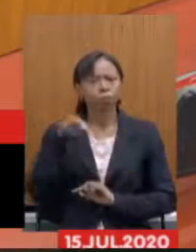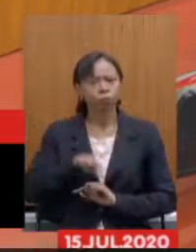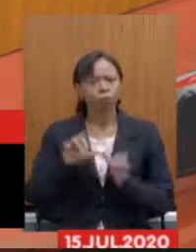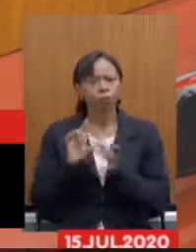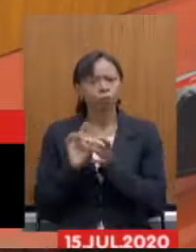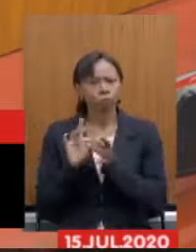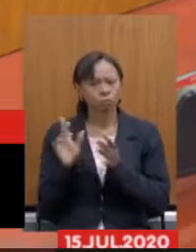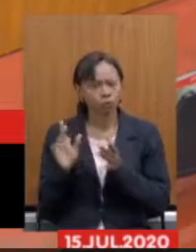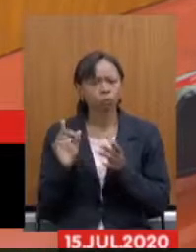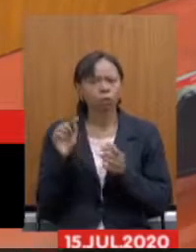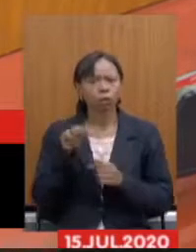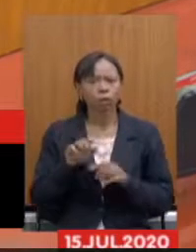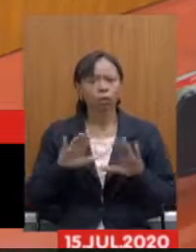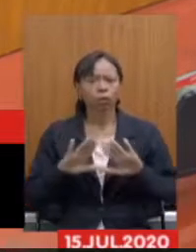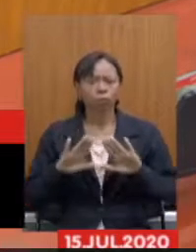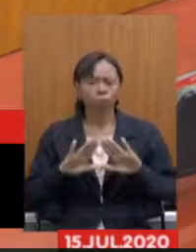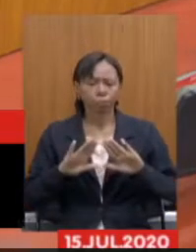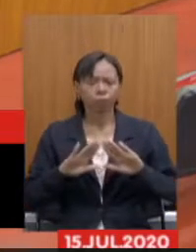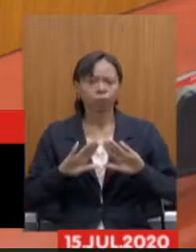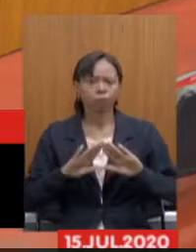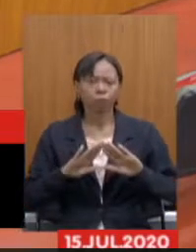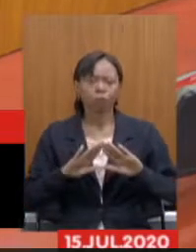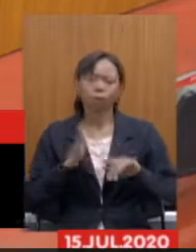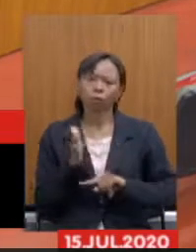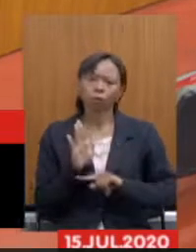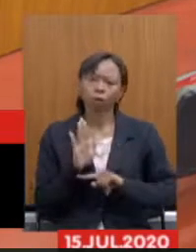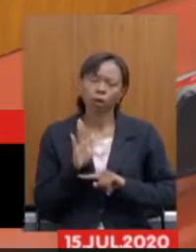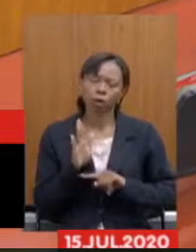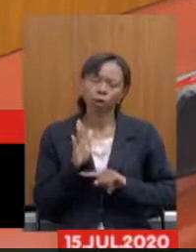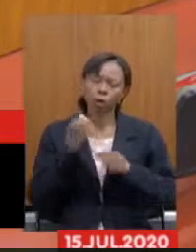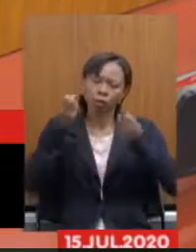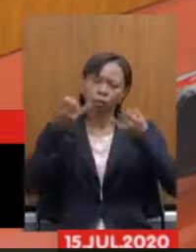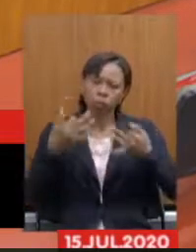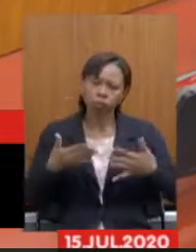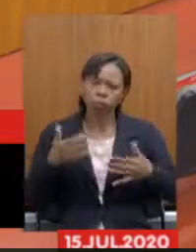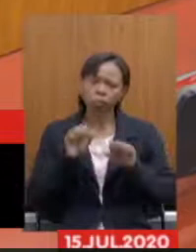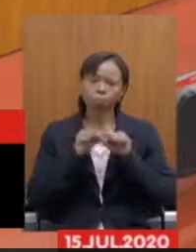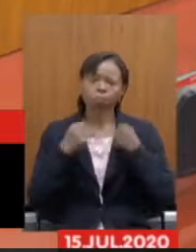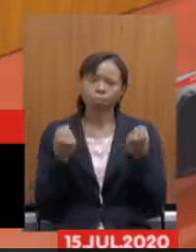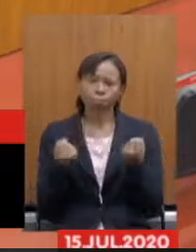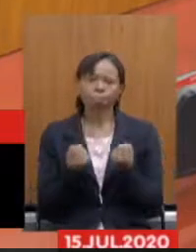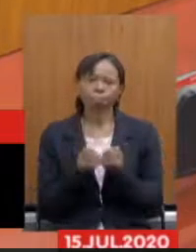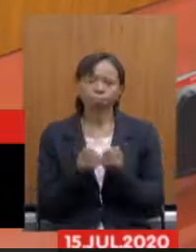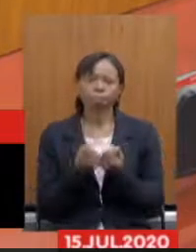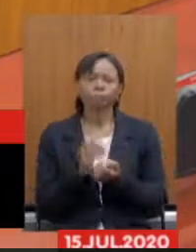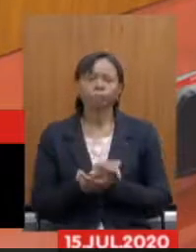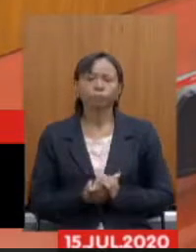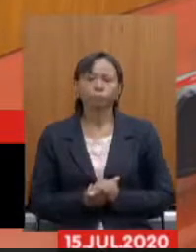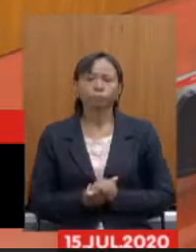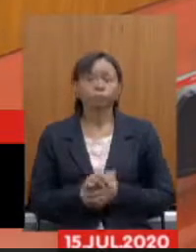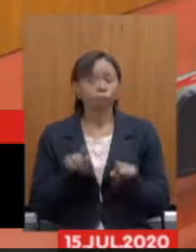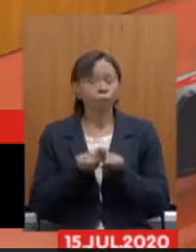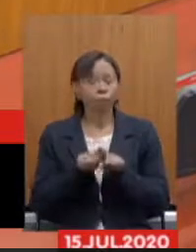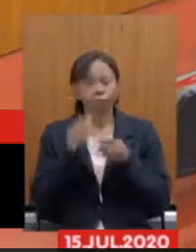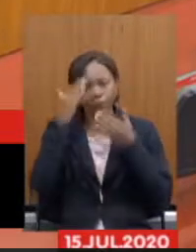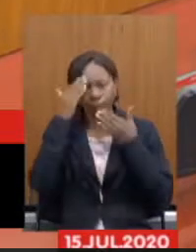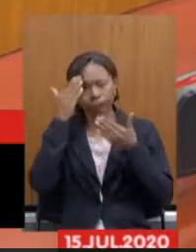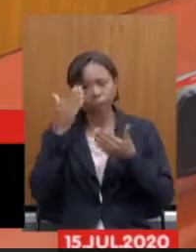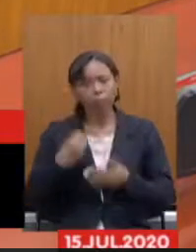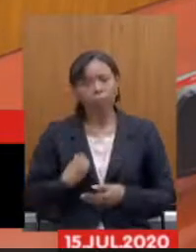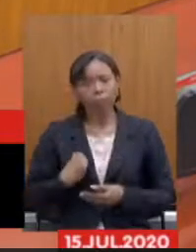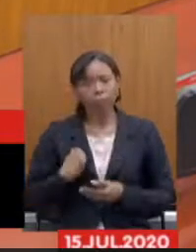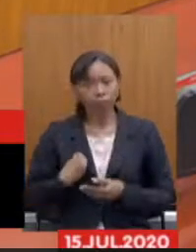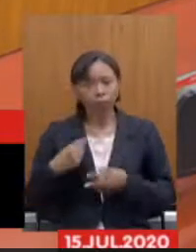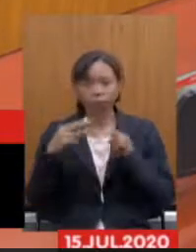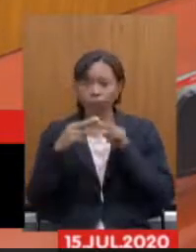em se deslocar a esta casa e contribuir com este seminário. Agradecemos também a participação, por via